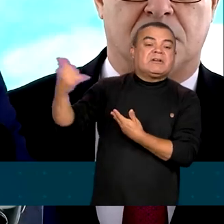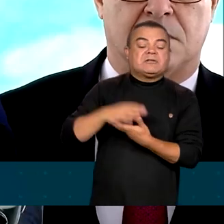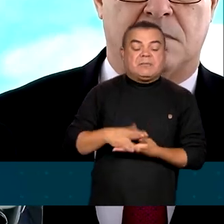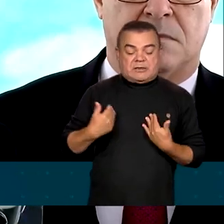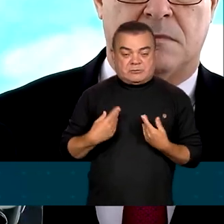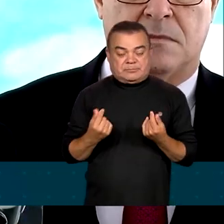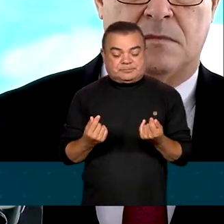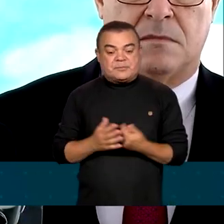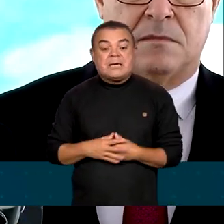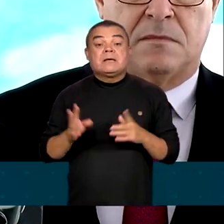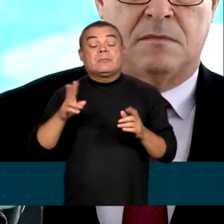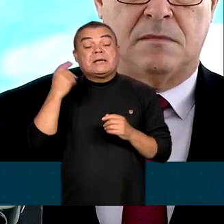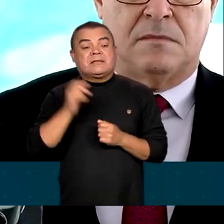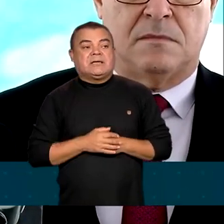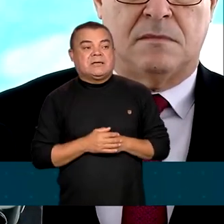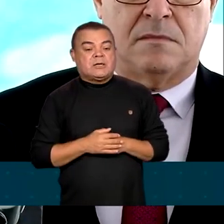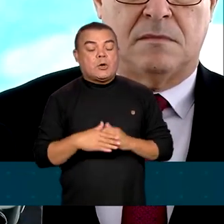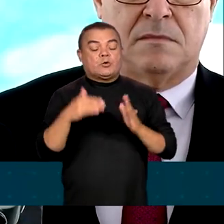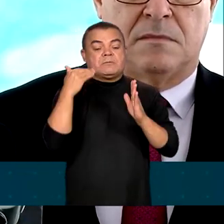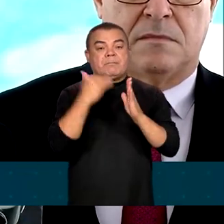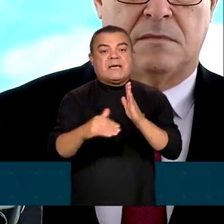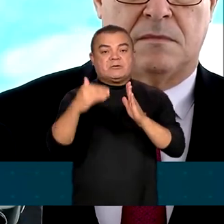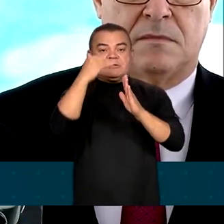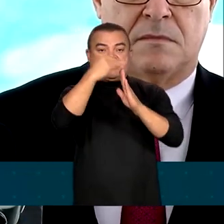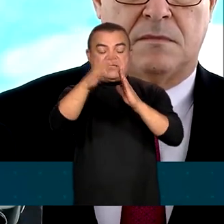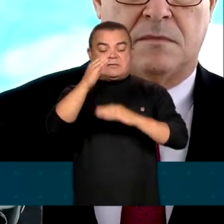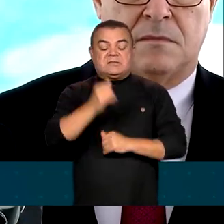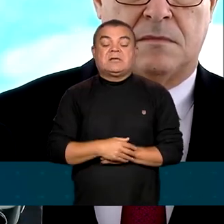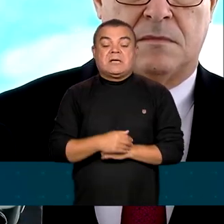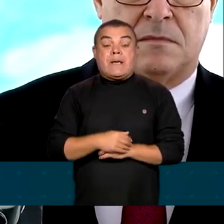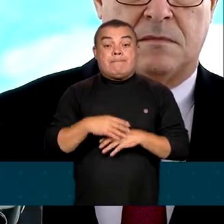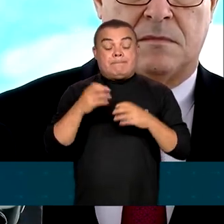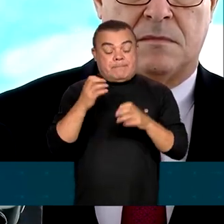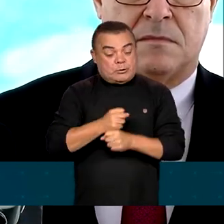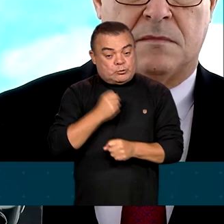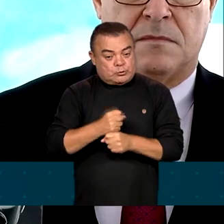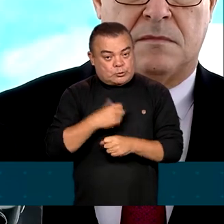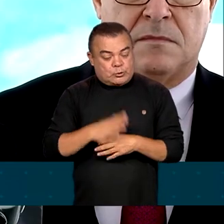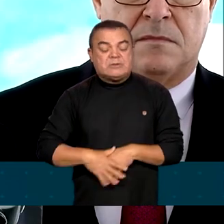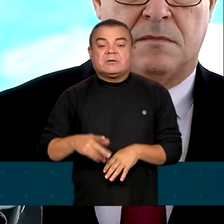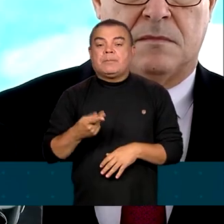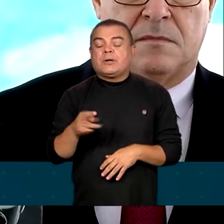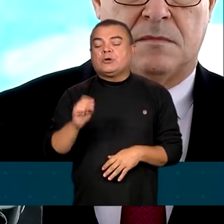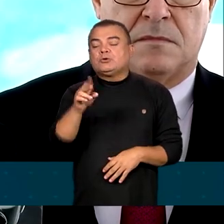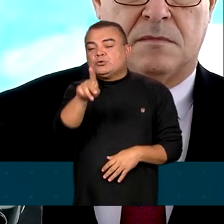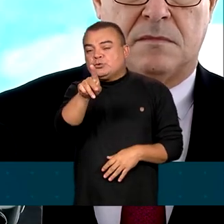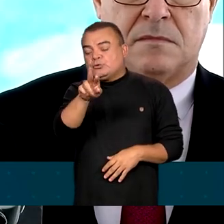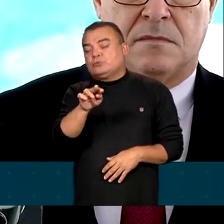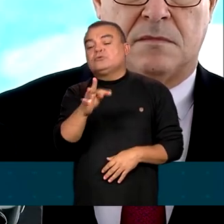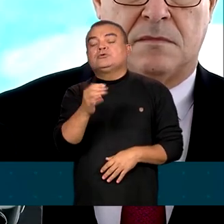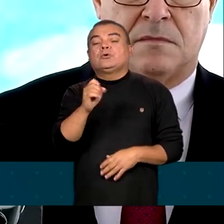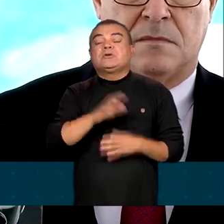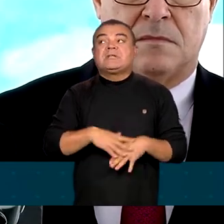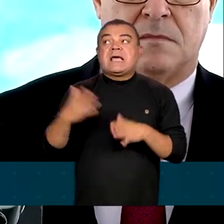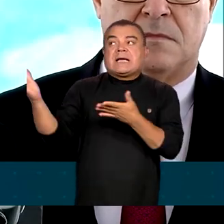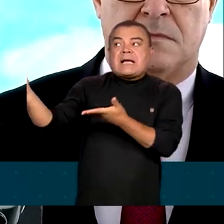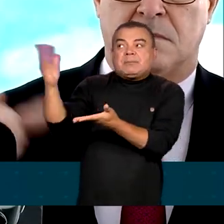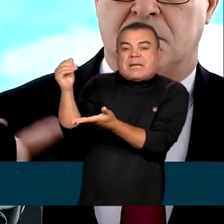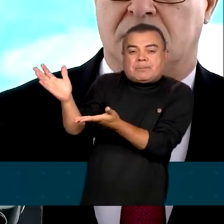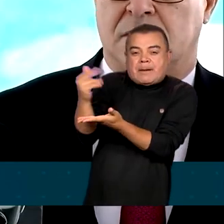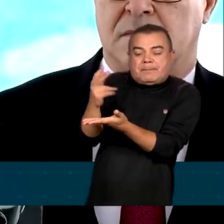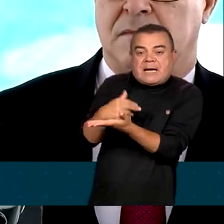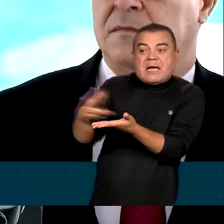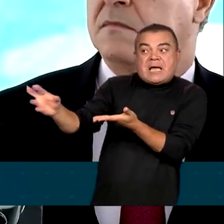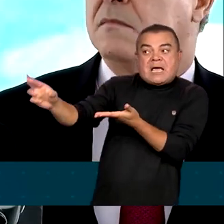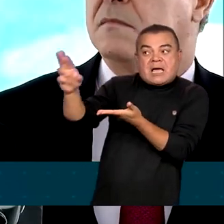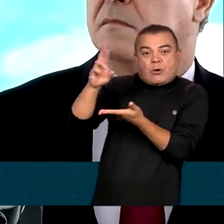Porque esses médios e grandes produtores que possam captar recursos dolarizados e não